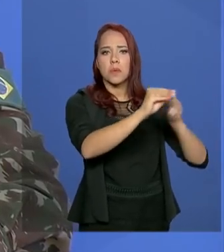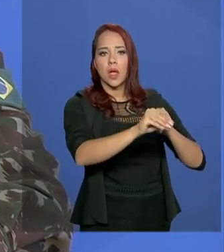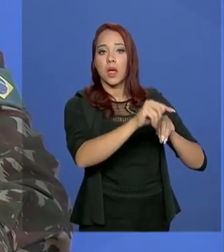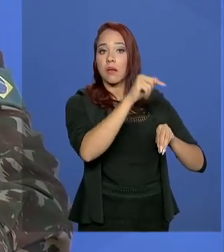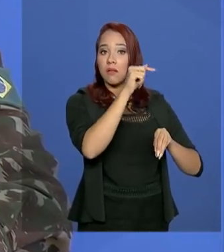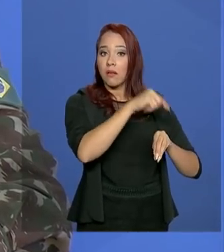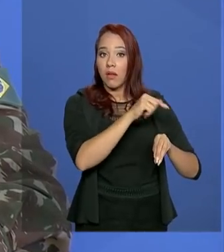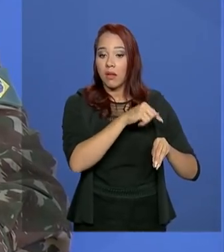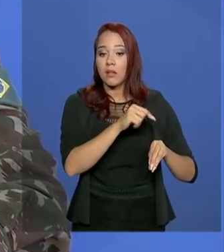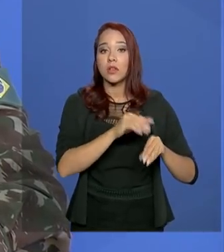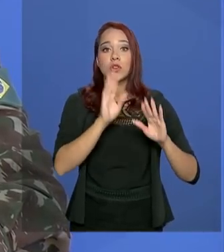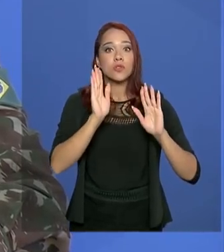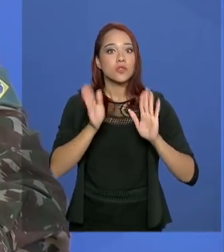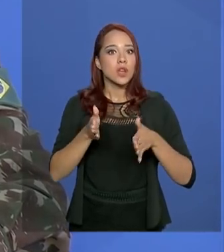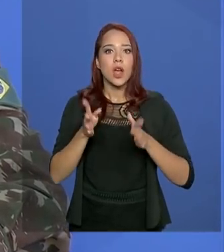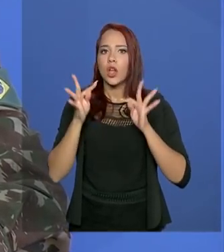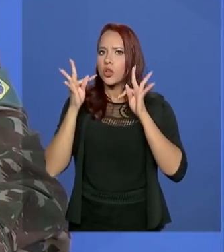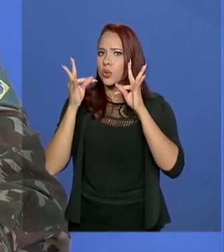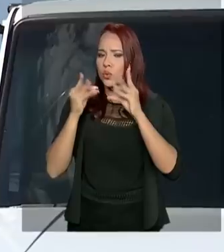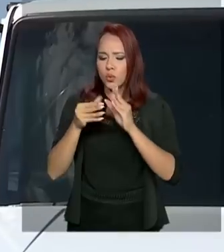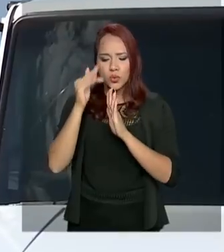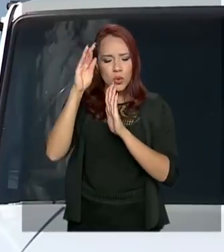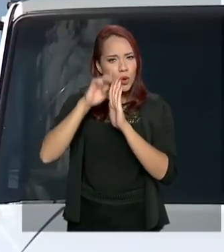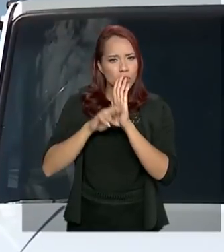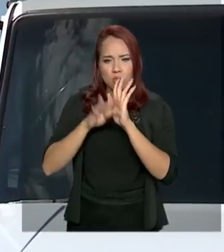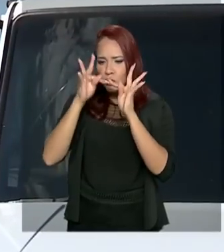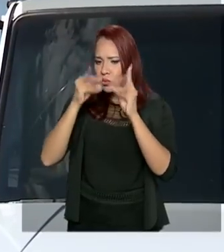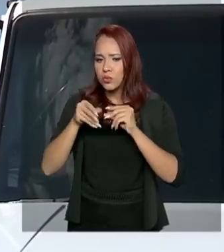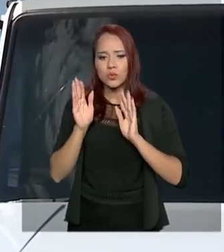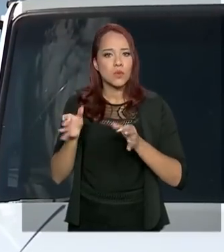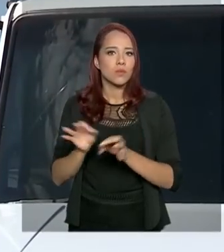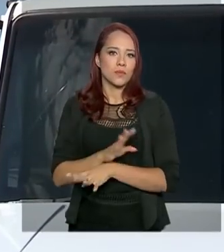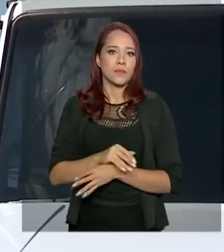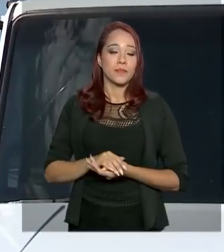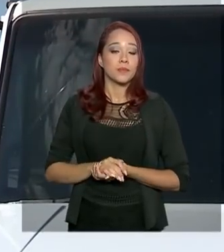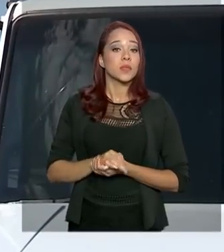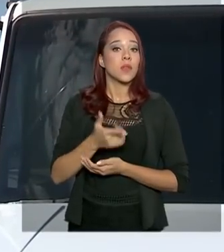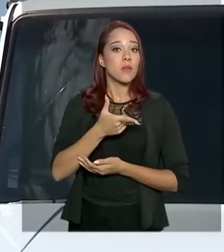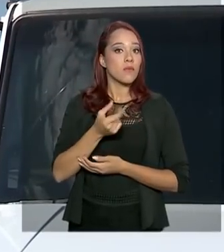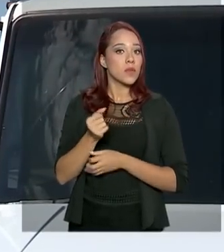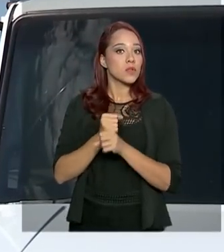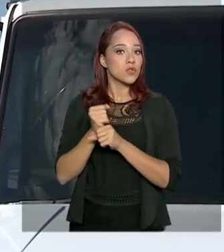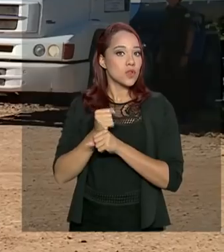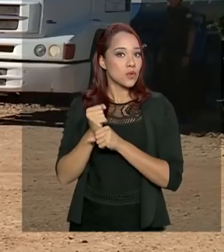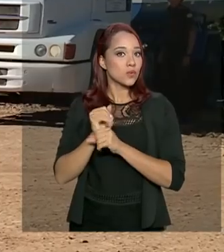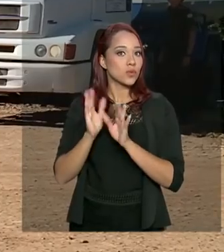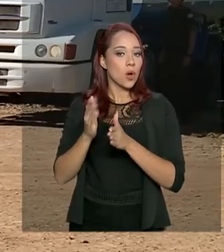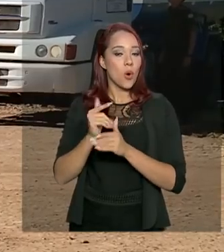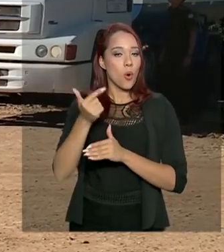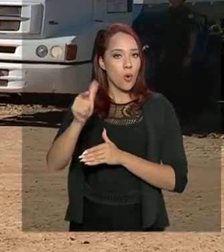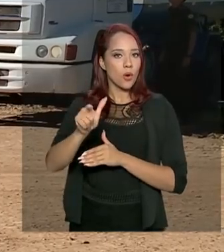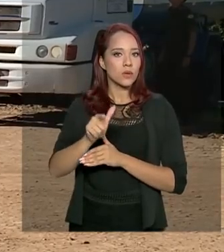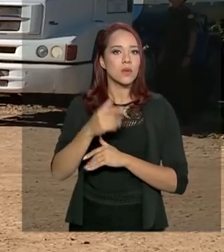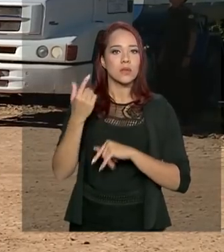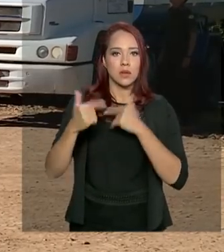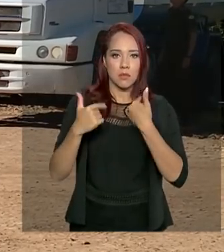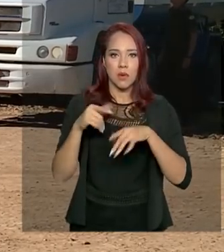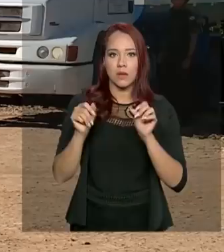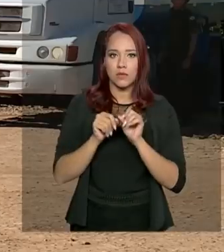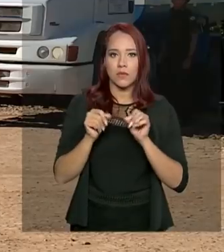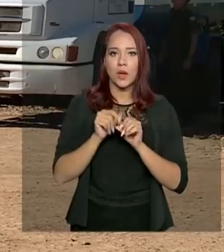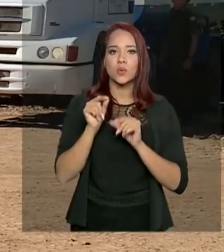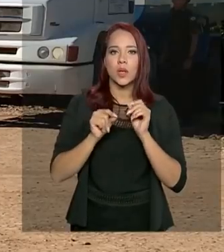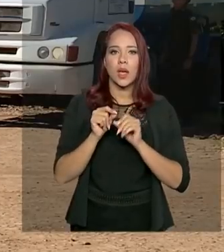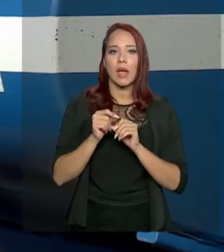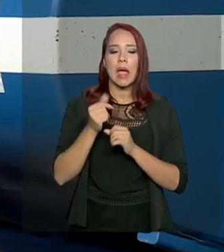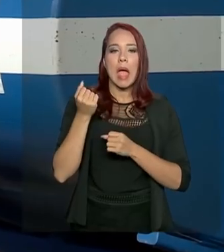já está totalmente regularizado. Há 20 anos, em uma outra frente de atuação, o Exército realiza a operação